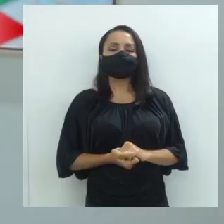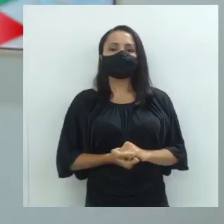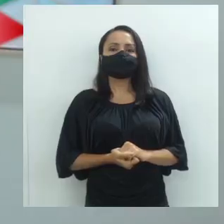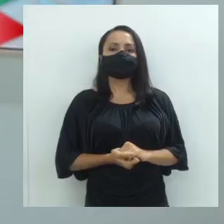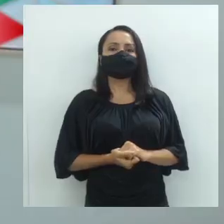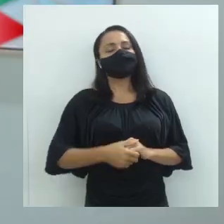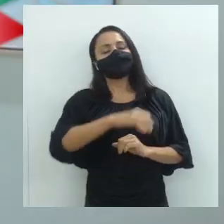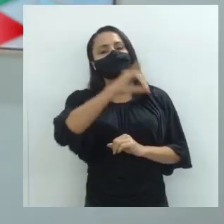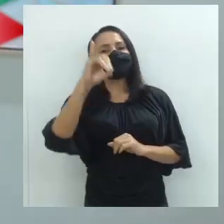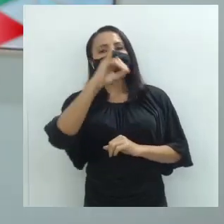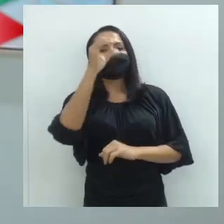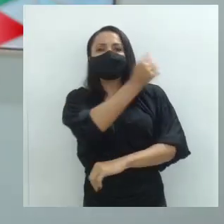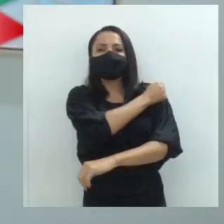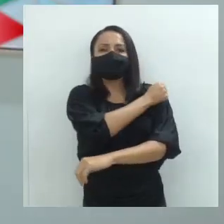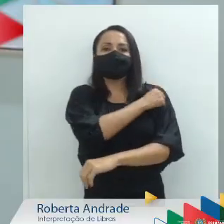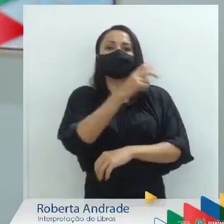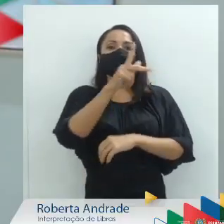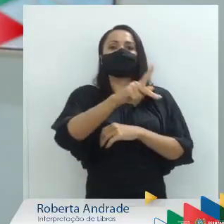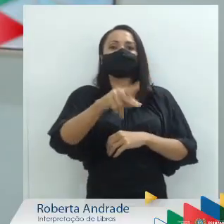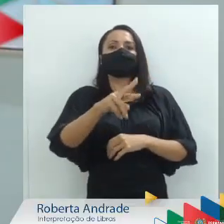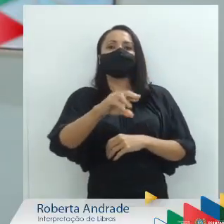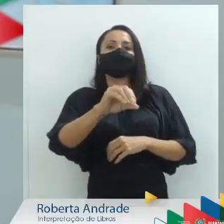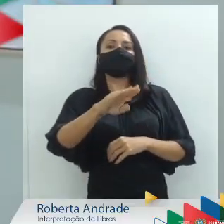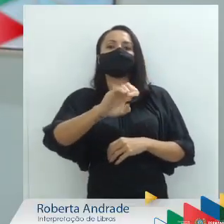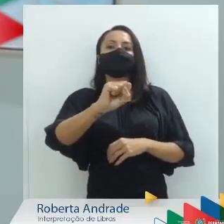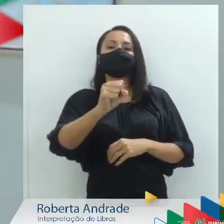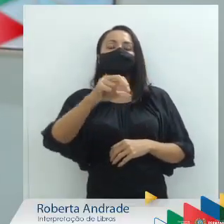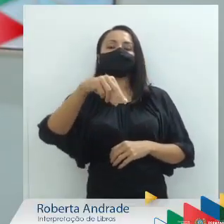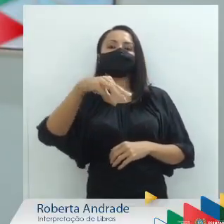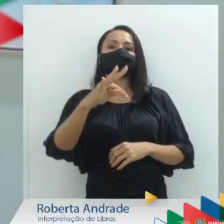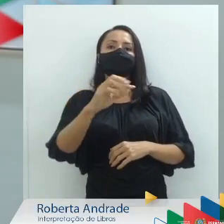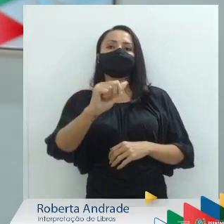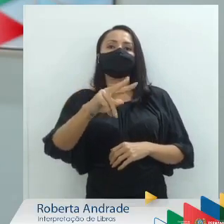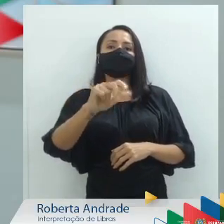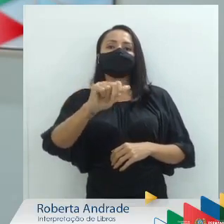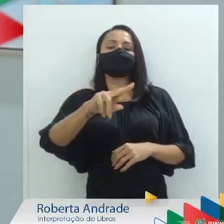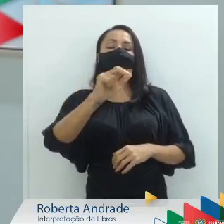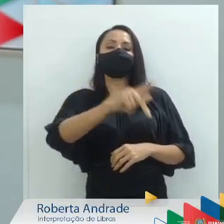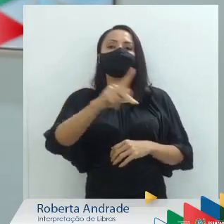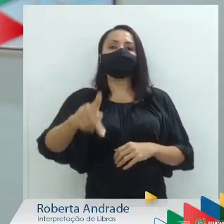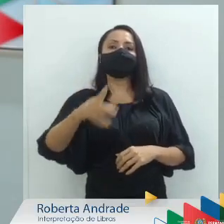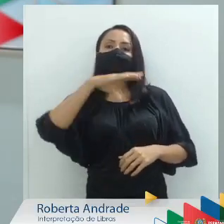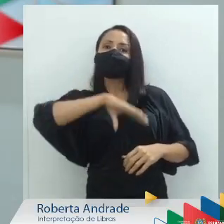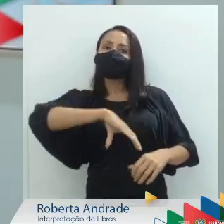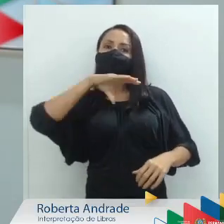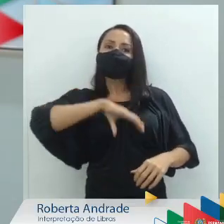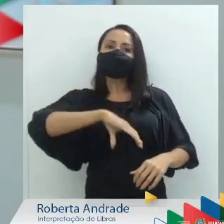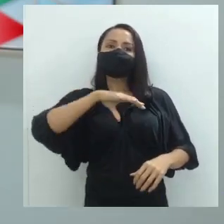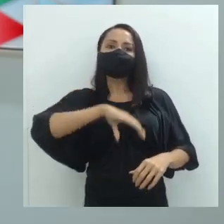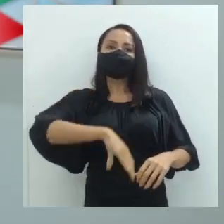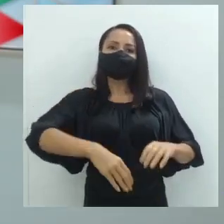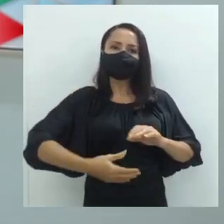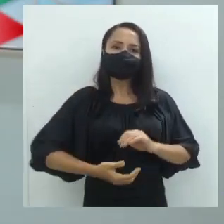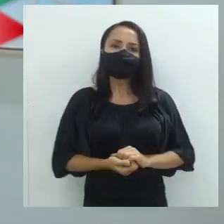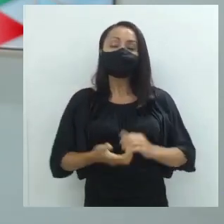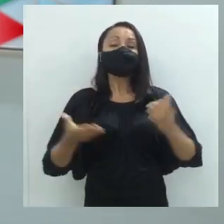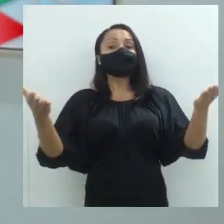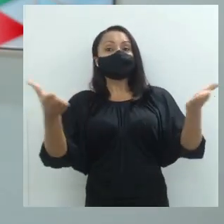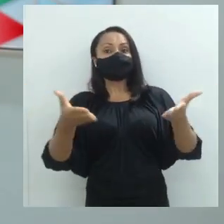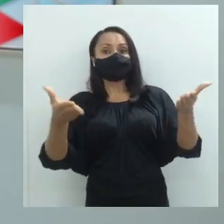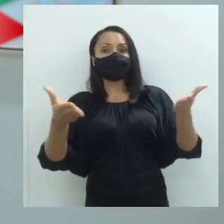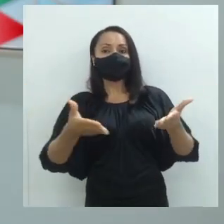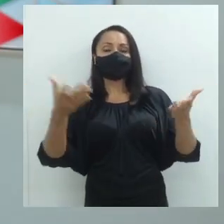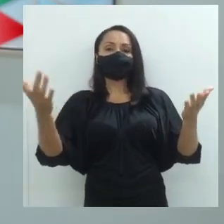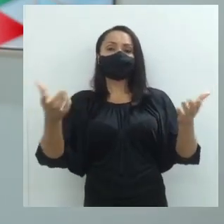Olá estudantes, eu sou o professor Robson Anselmo Tavares, professor de língua portuguesa e hoje